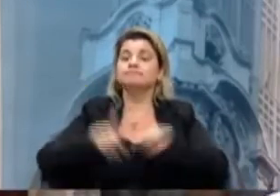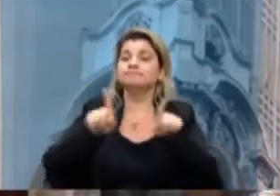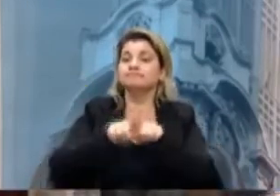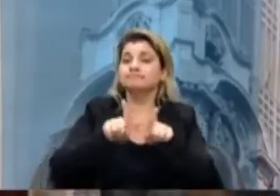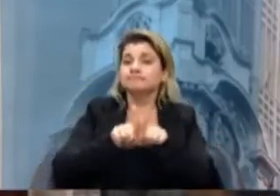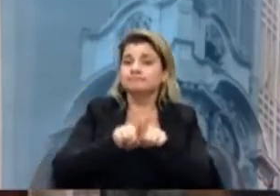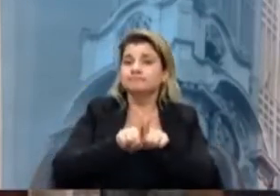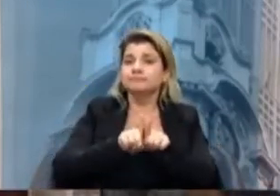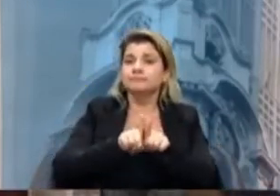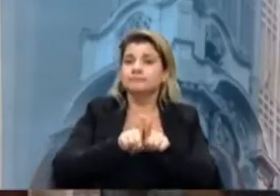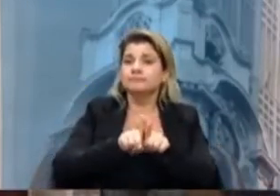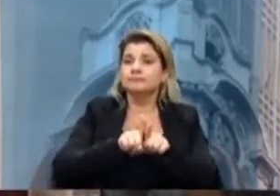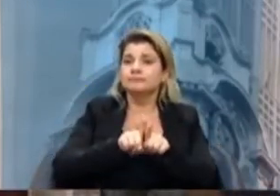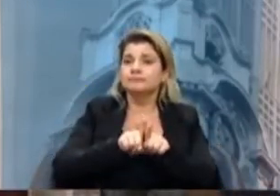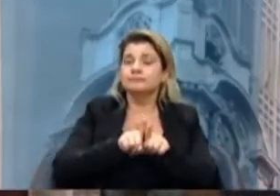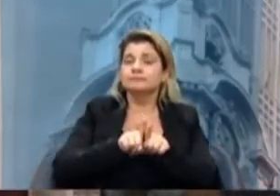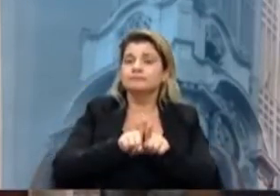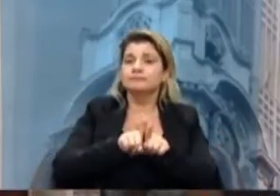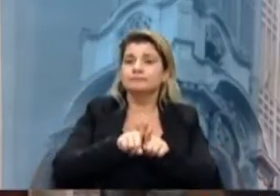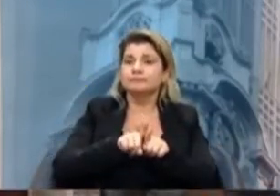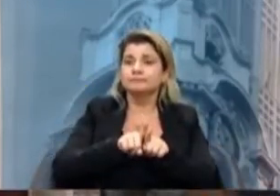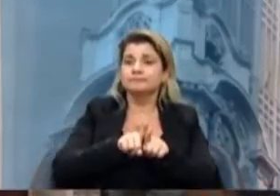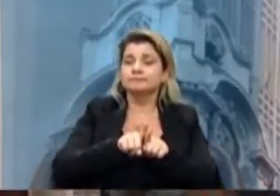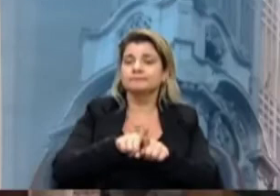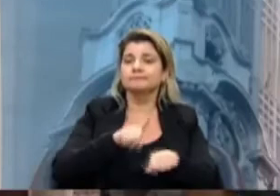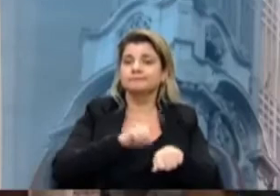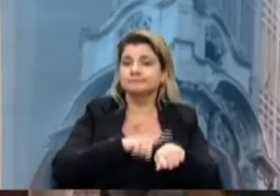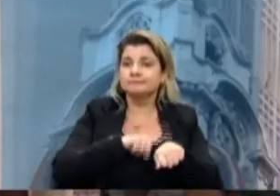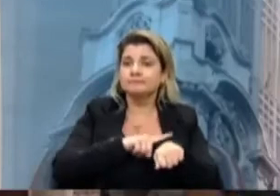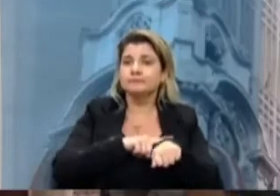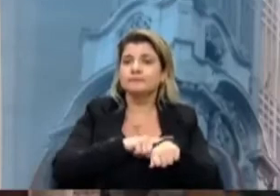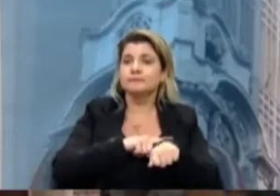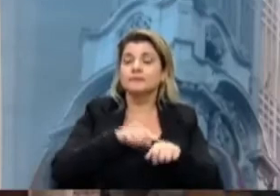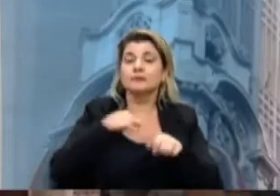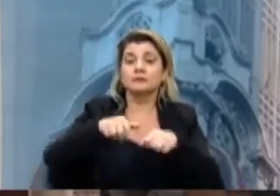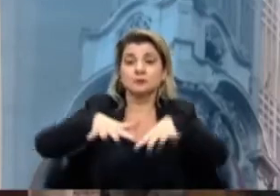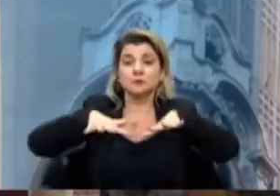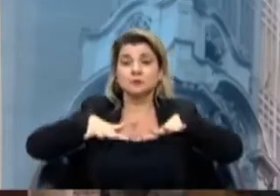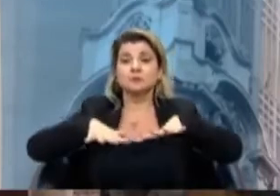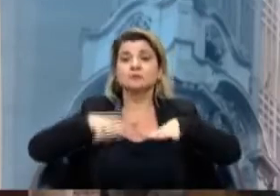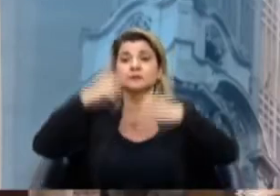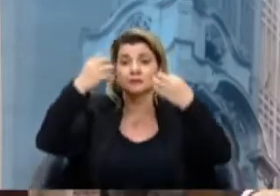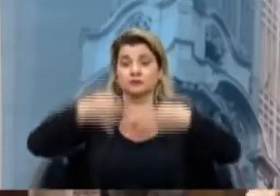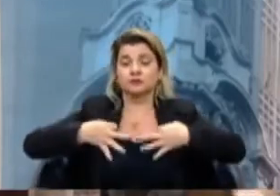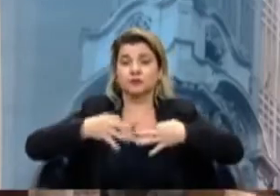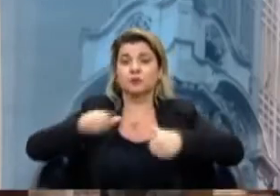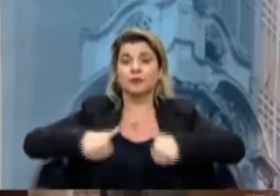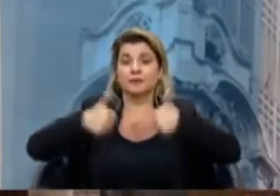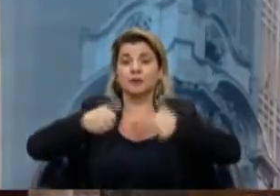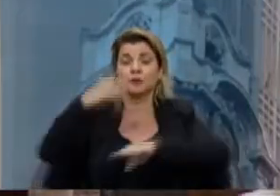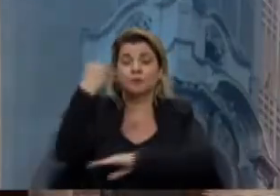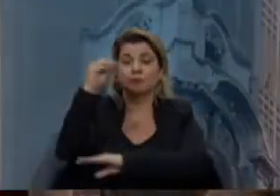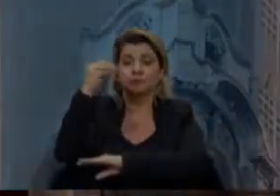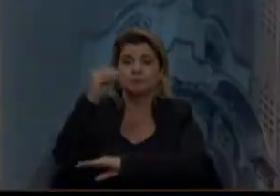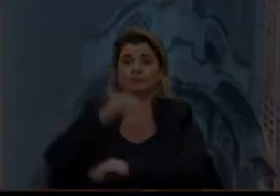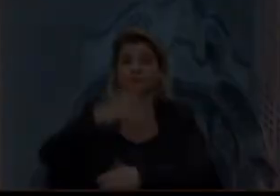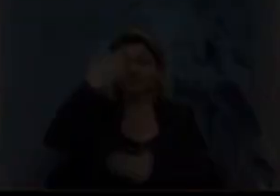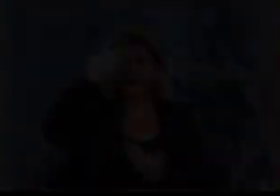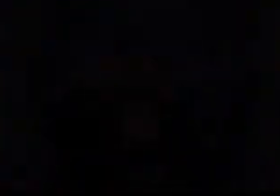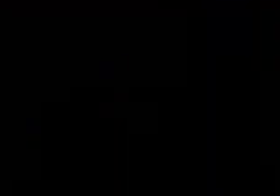o seu vencimento. E nesse momento o plenário de Porto Alegre decidirá o que é melhor para o Porto Alegre. Muito obrigado. Vereador Camosato.